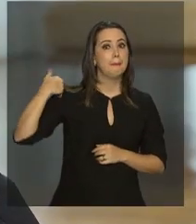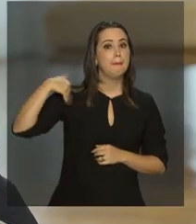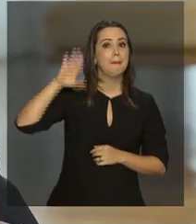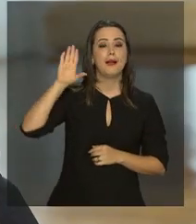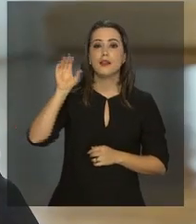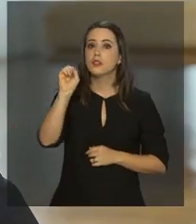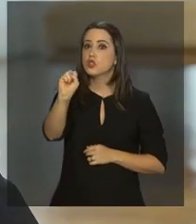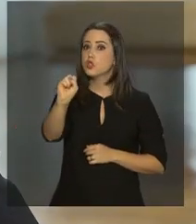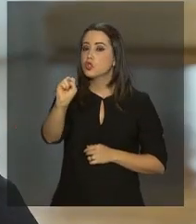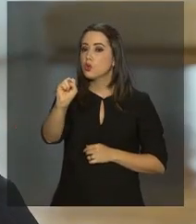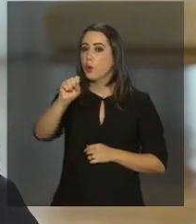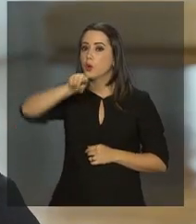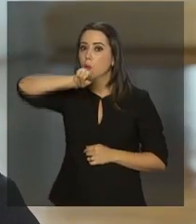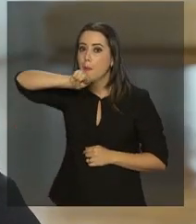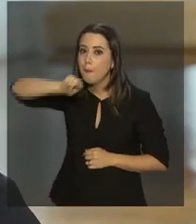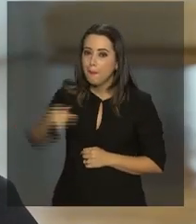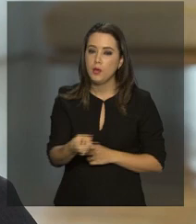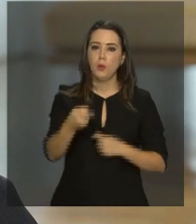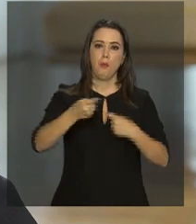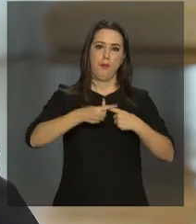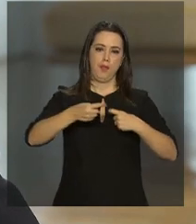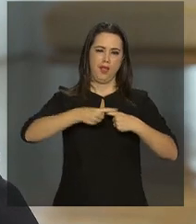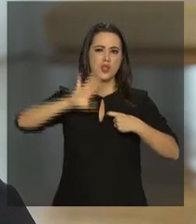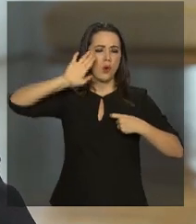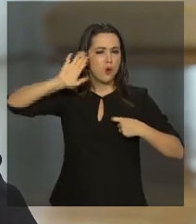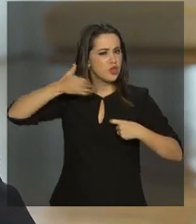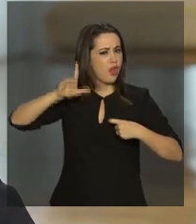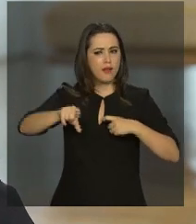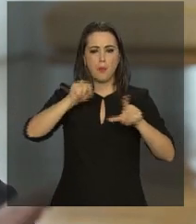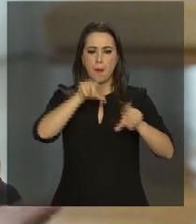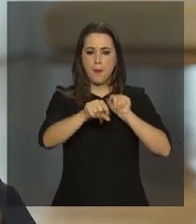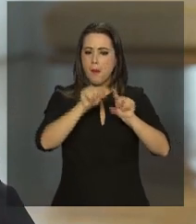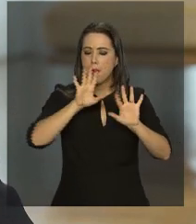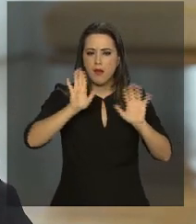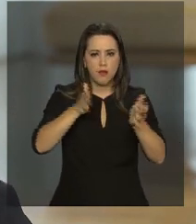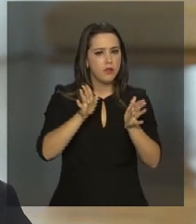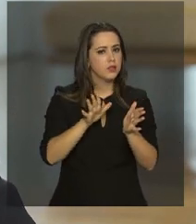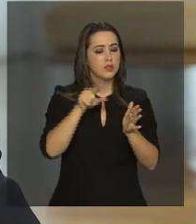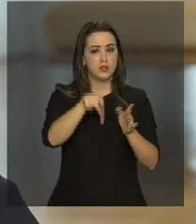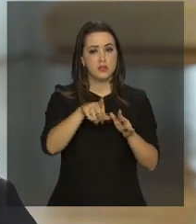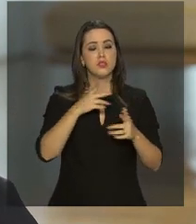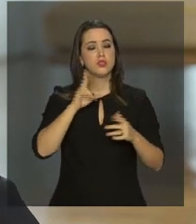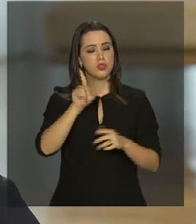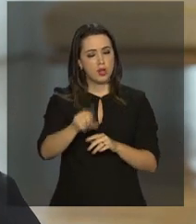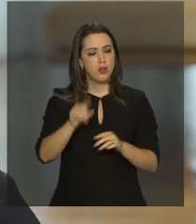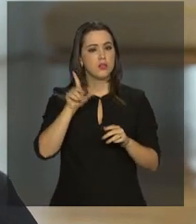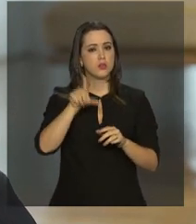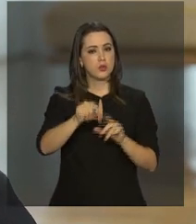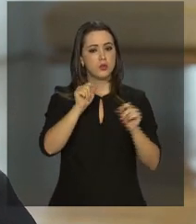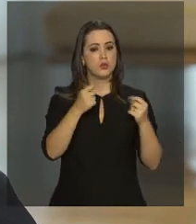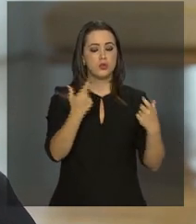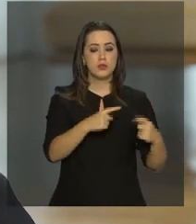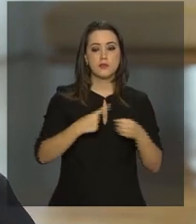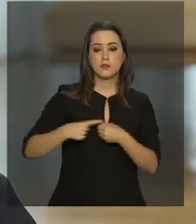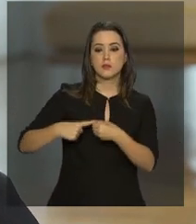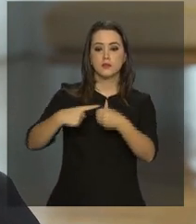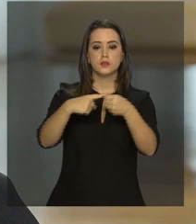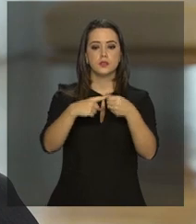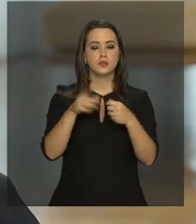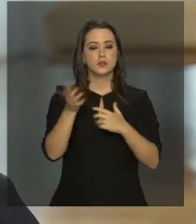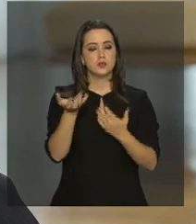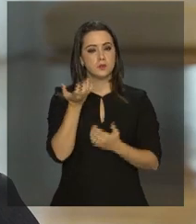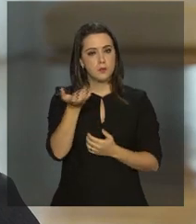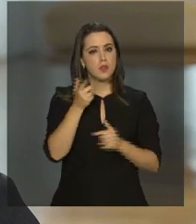8.200 médicos já foram selecionados. E estão fazendo as indicações para os municípios